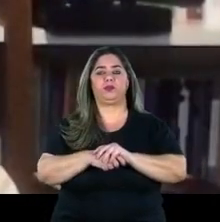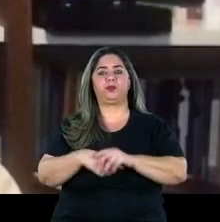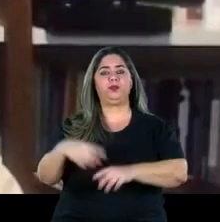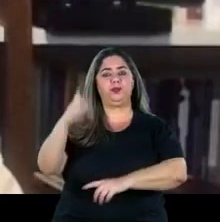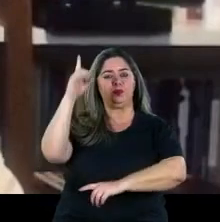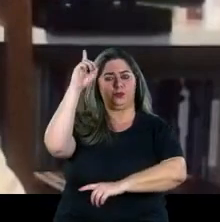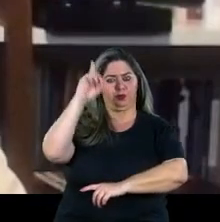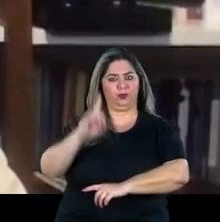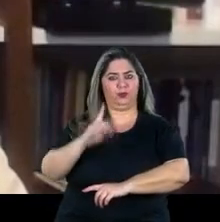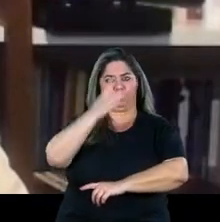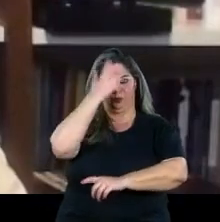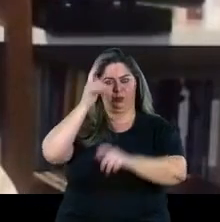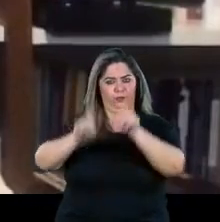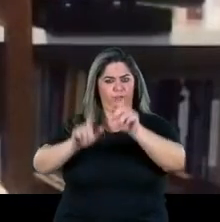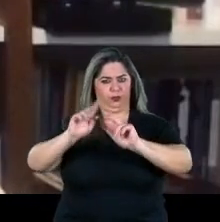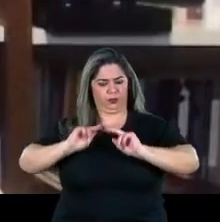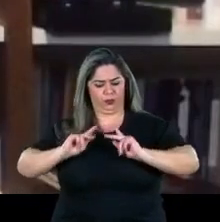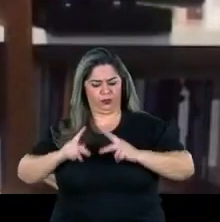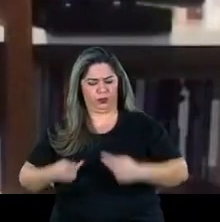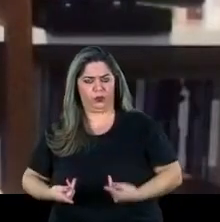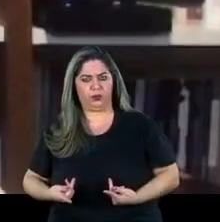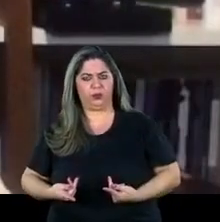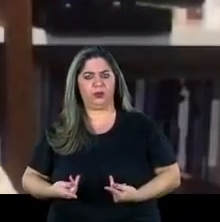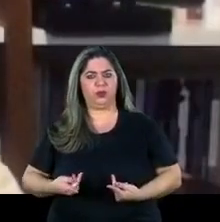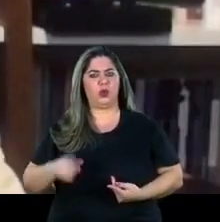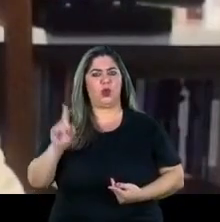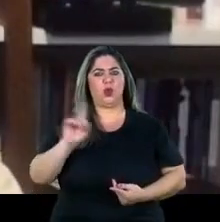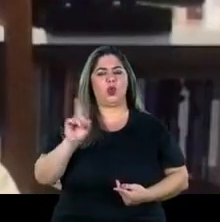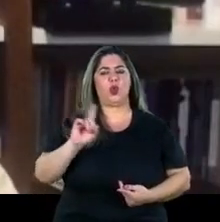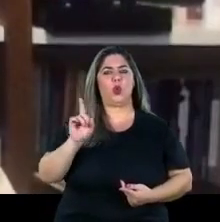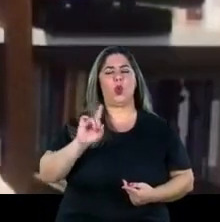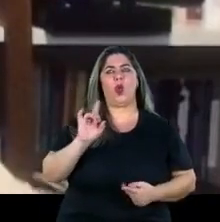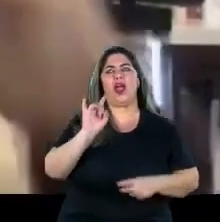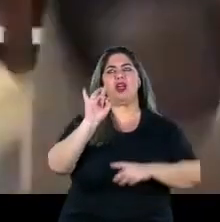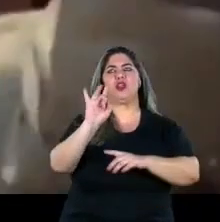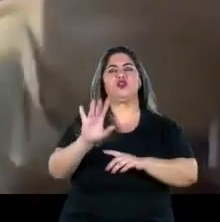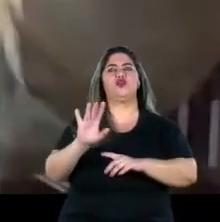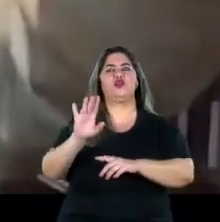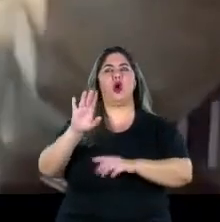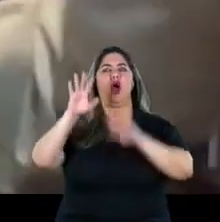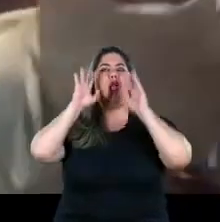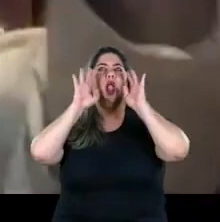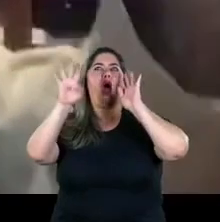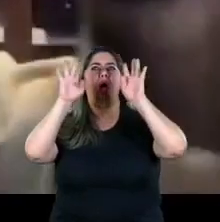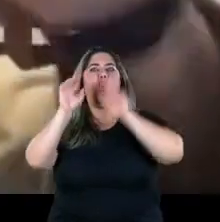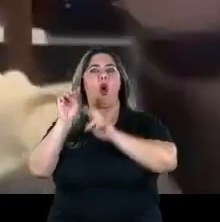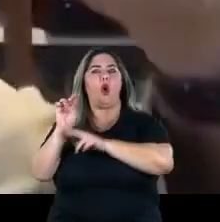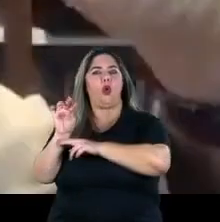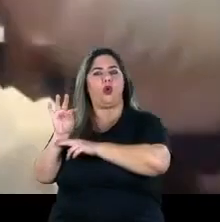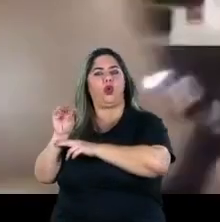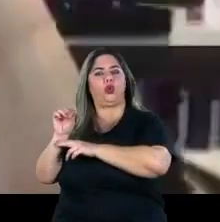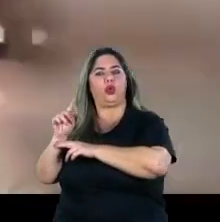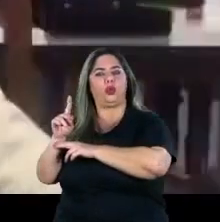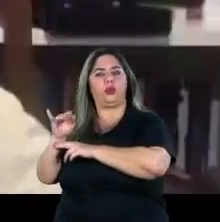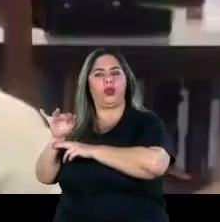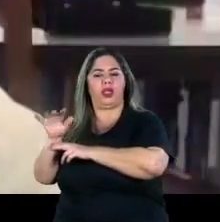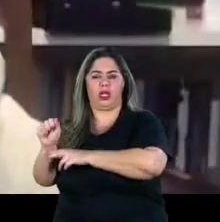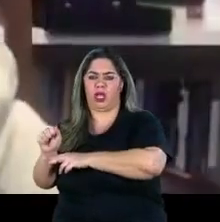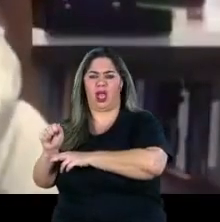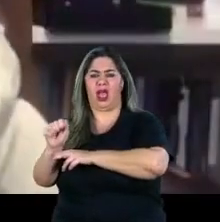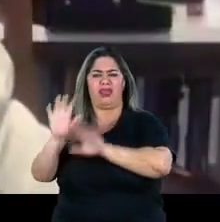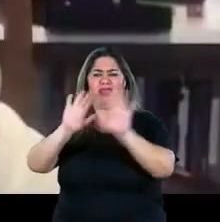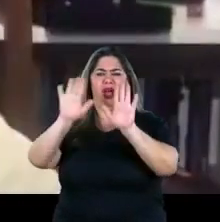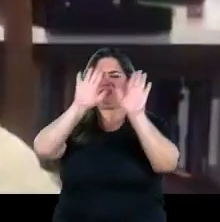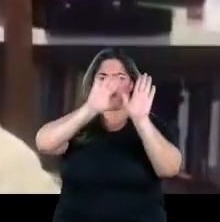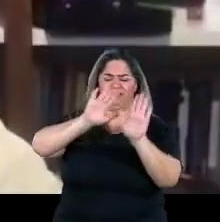humanos direitos humanos não é uma quimera direitos humanos não é uma utopia pra ser atingida não, não não coloco nessa